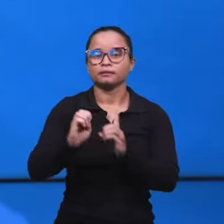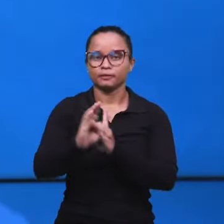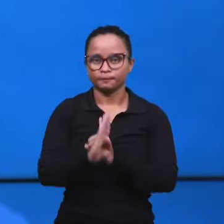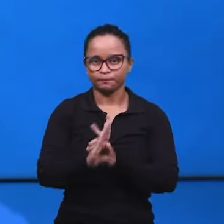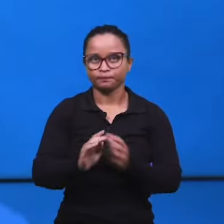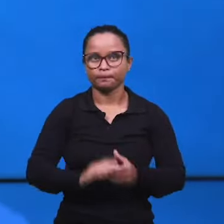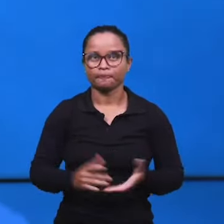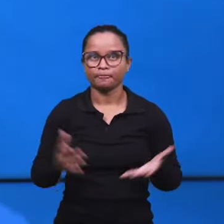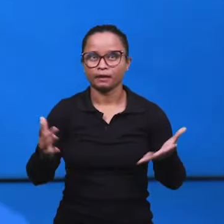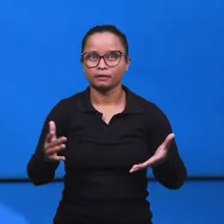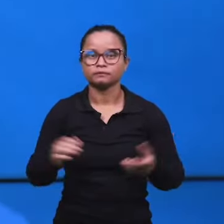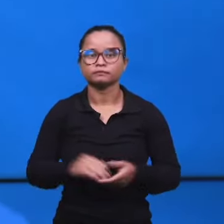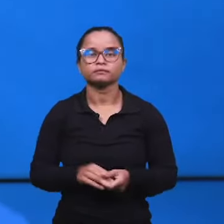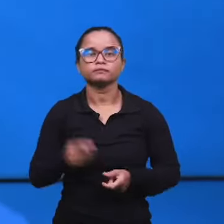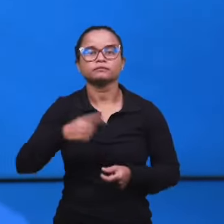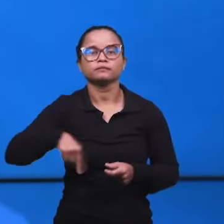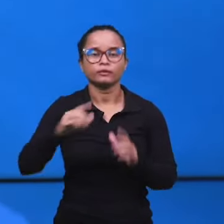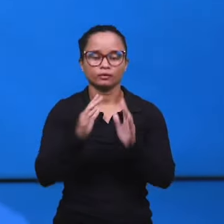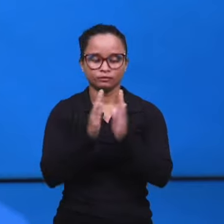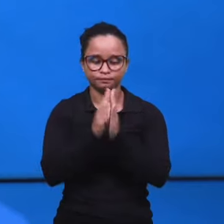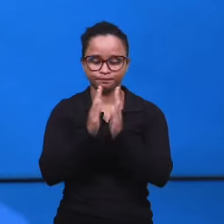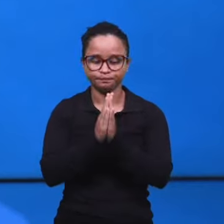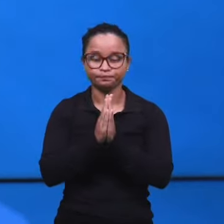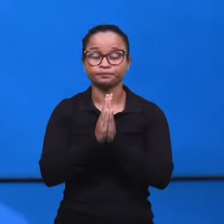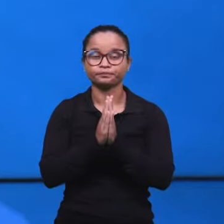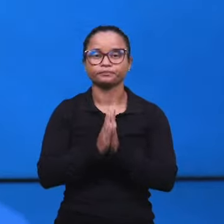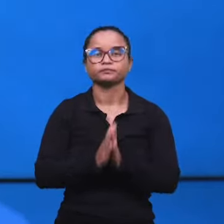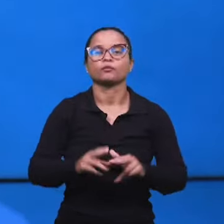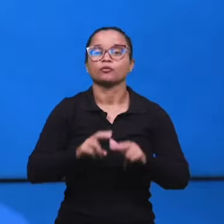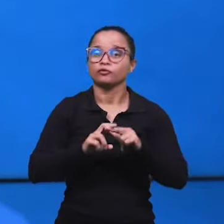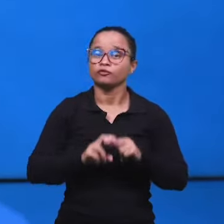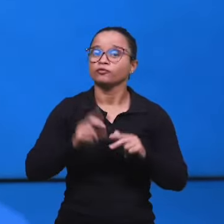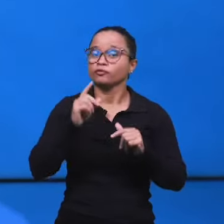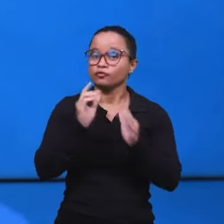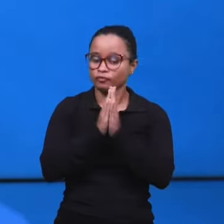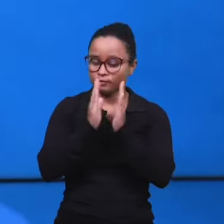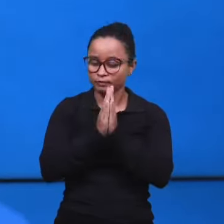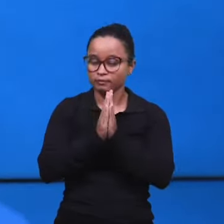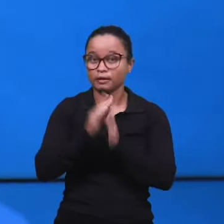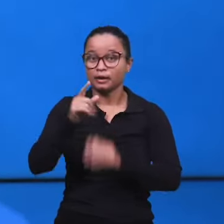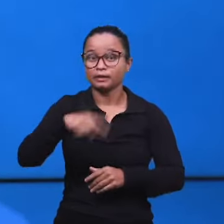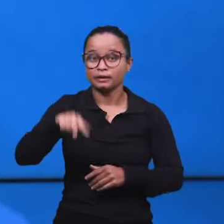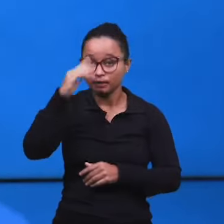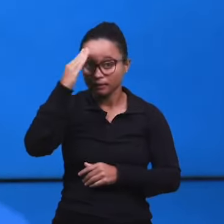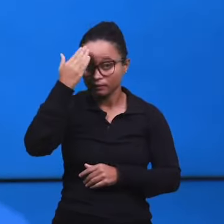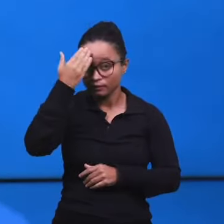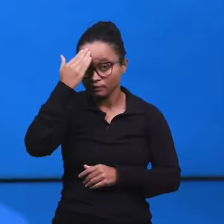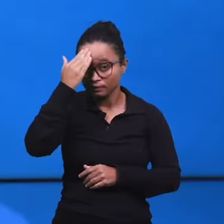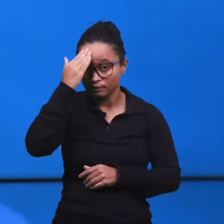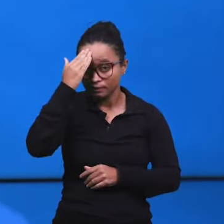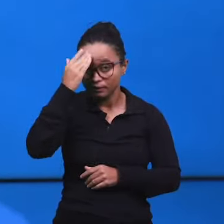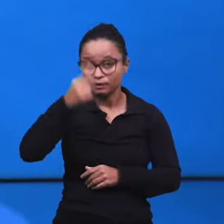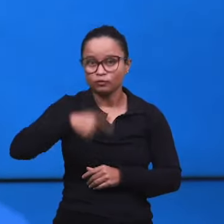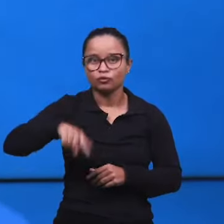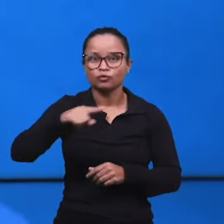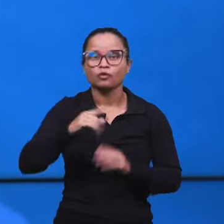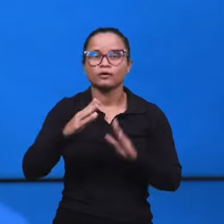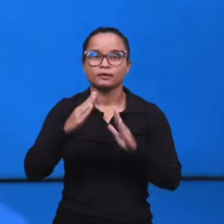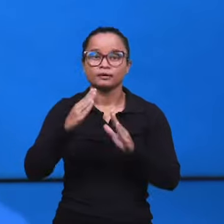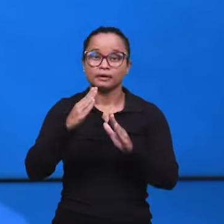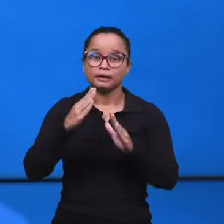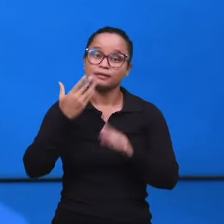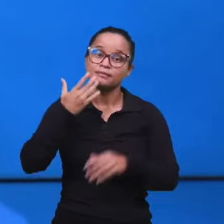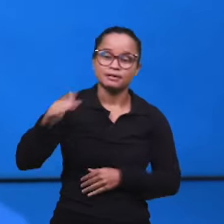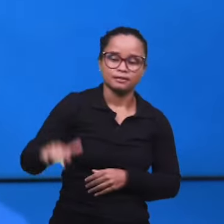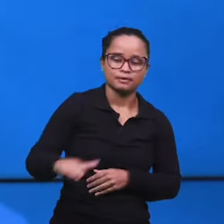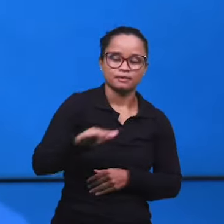na Escola Bíblica Dominical. Aliás, temos orado ao longo deste mês, um dos motivos de oração é para que o entendimento das nossas